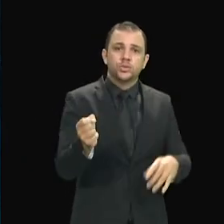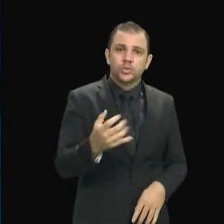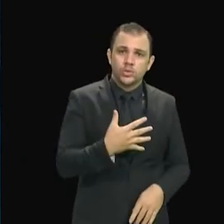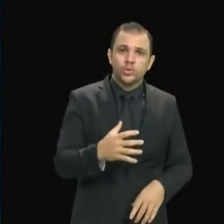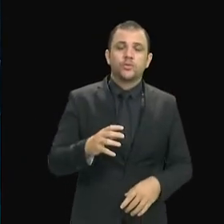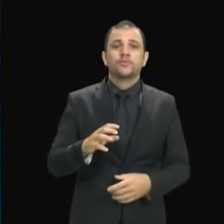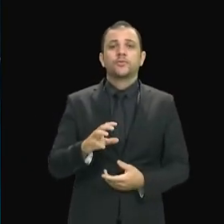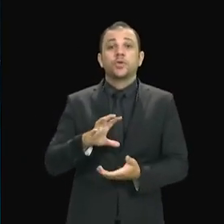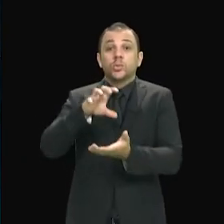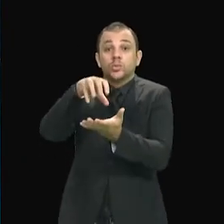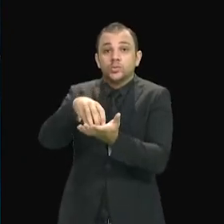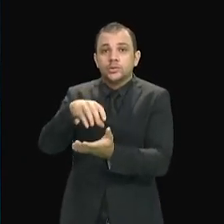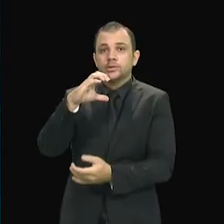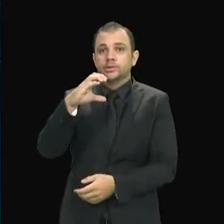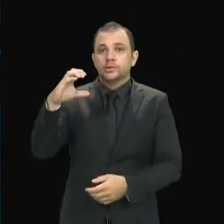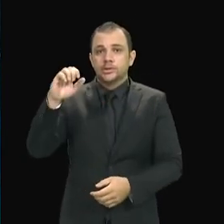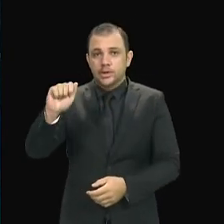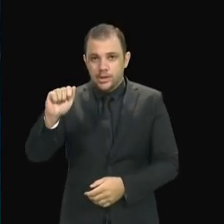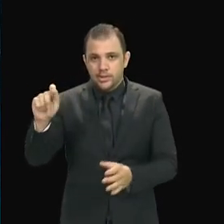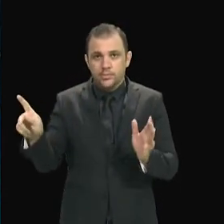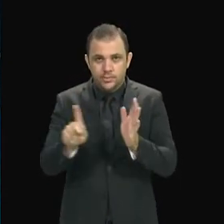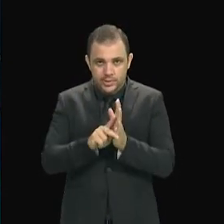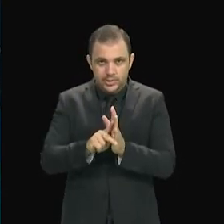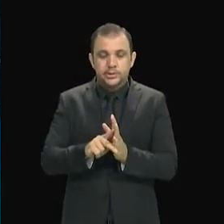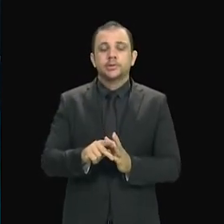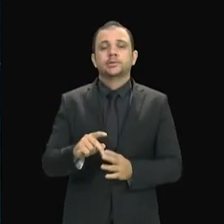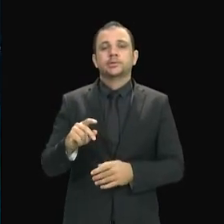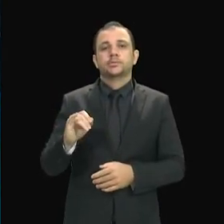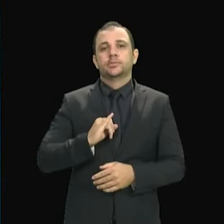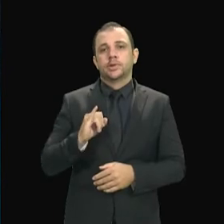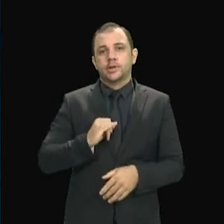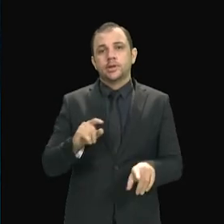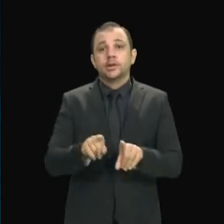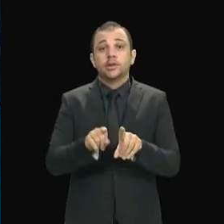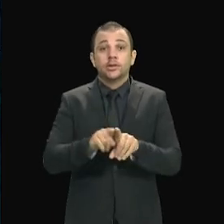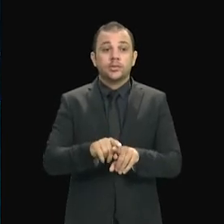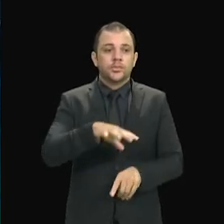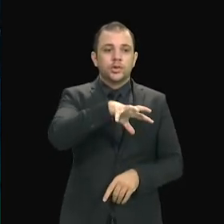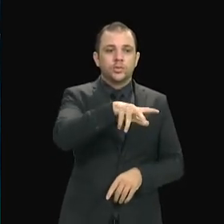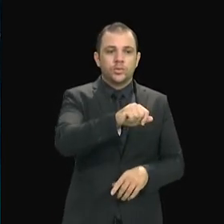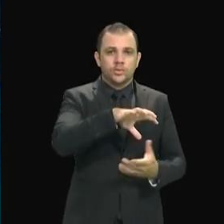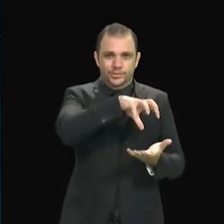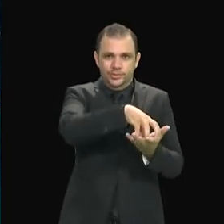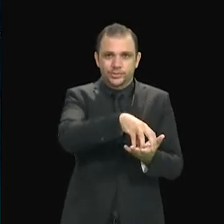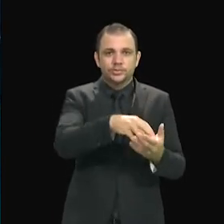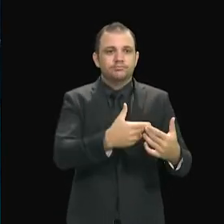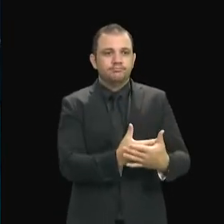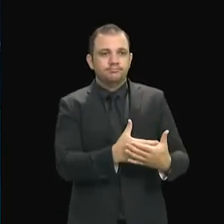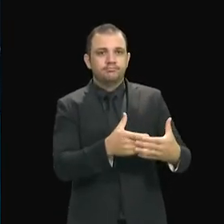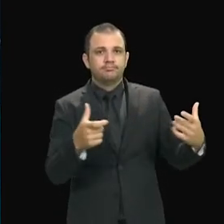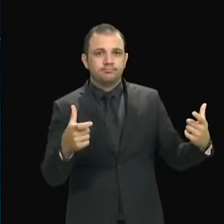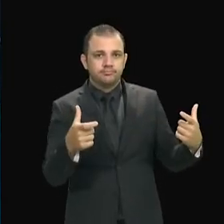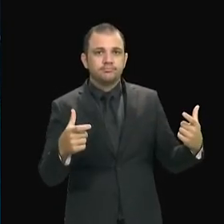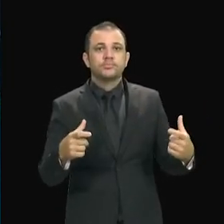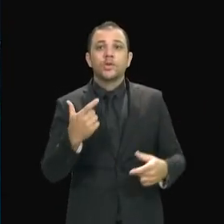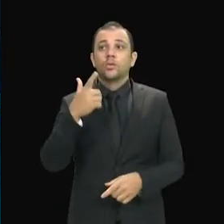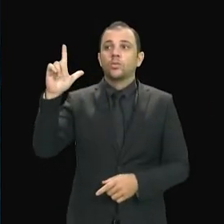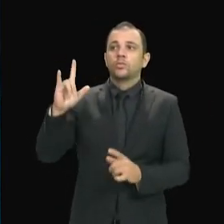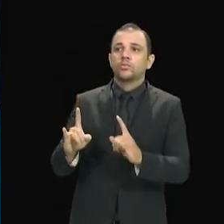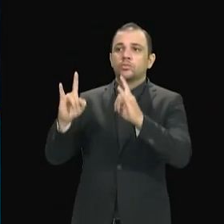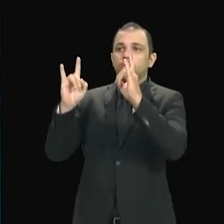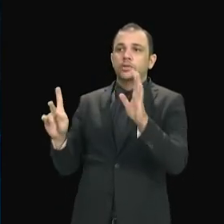Agrárias de Imperatriz, o campus do centro, que foi ampliado, o prédio que foi adquirido pelo governo do Estado,